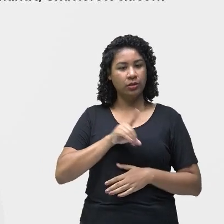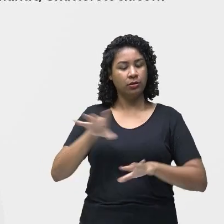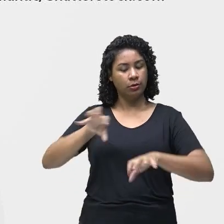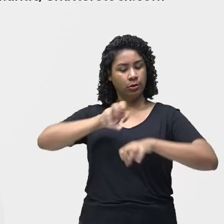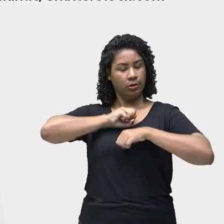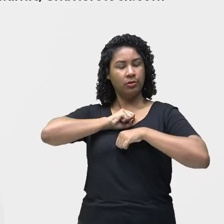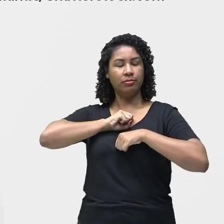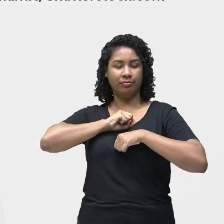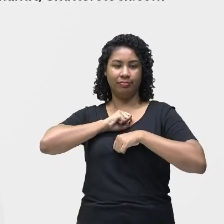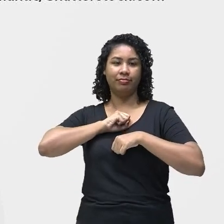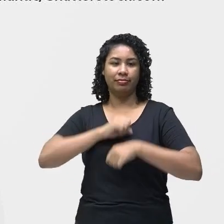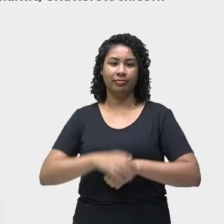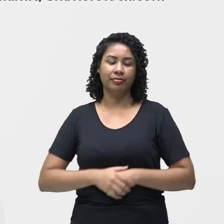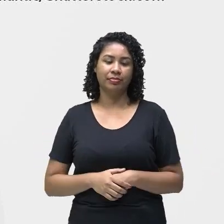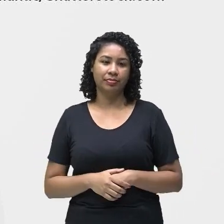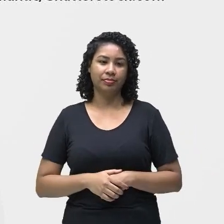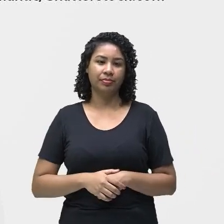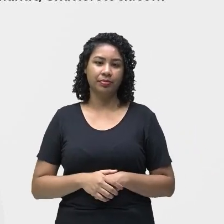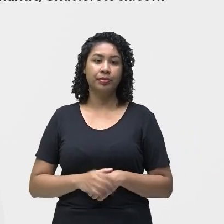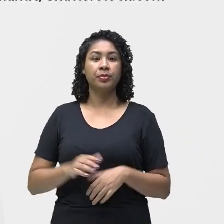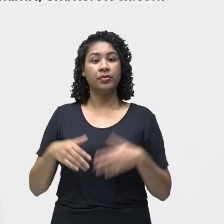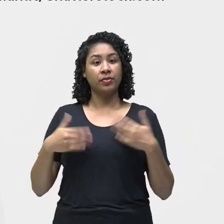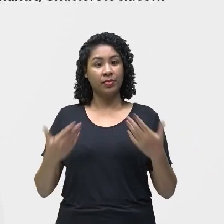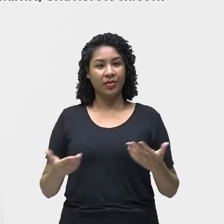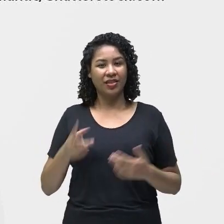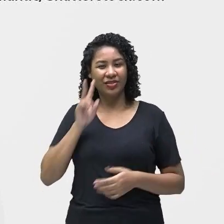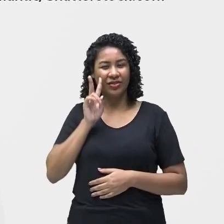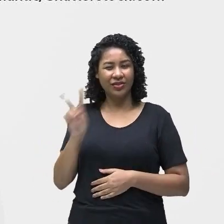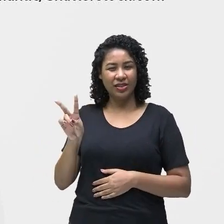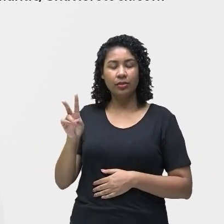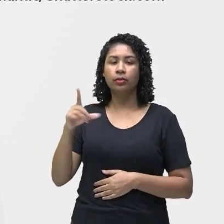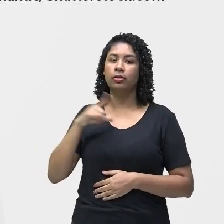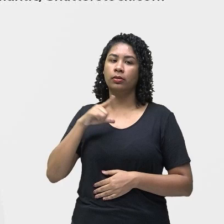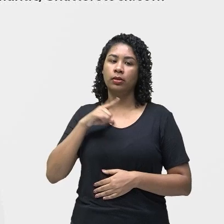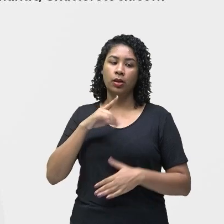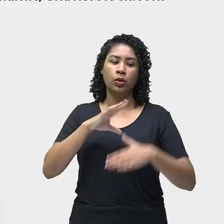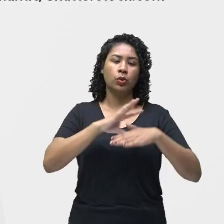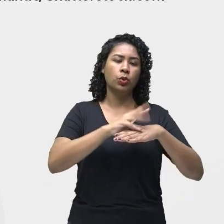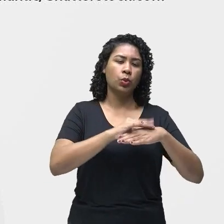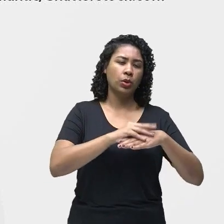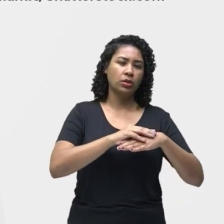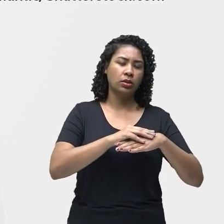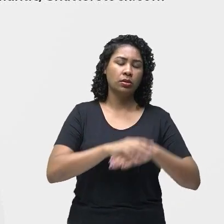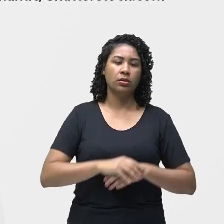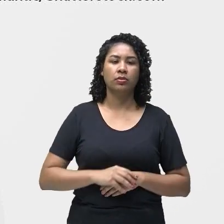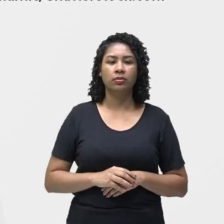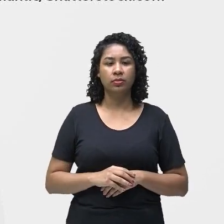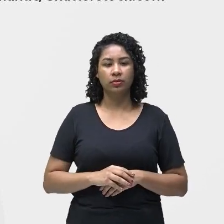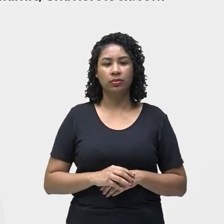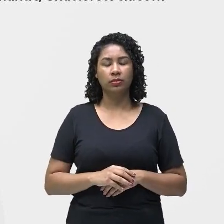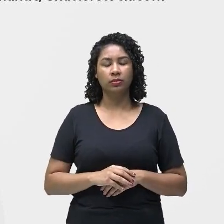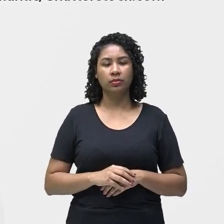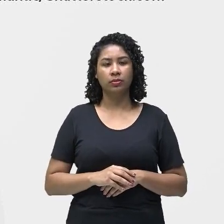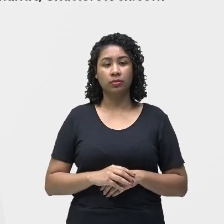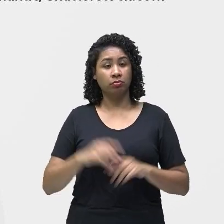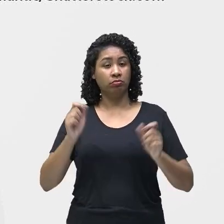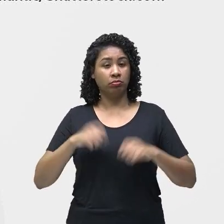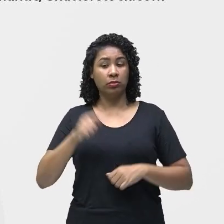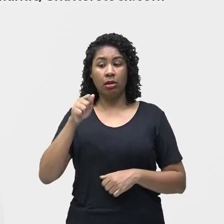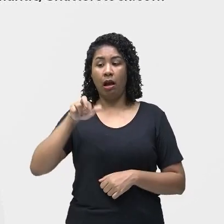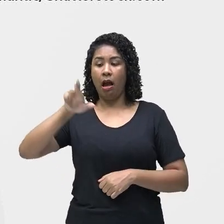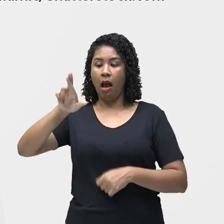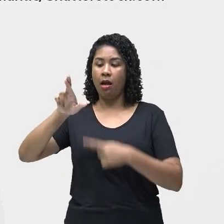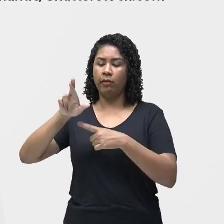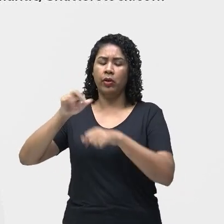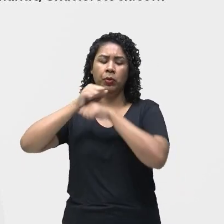causada pelo vírus. Então, nós vimos aí que doenças que podem ser veiculadas pelo